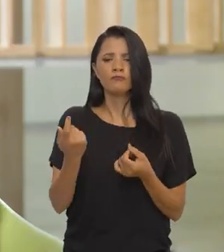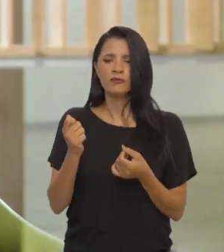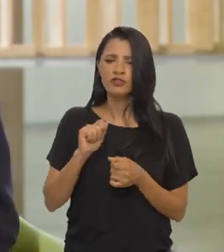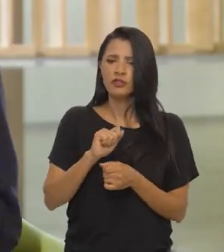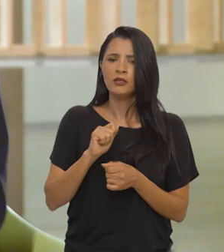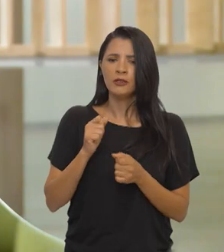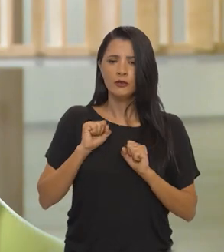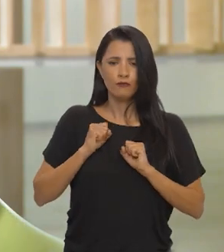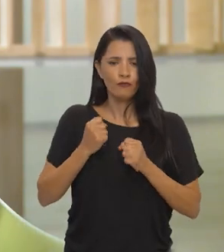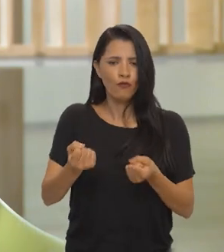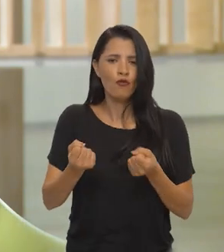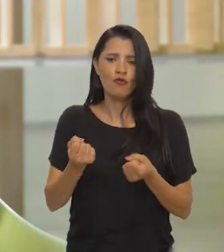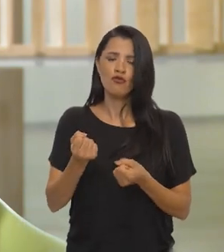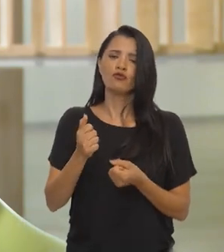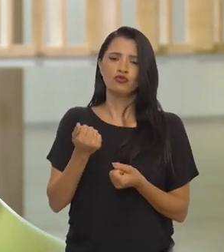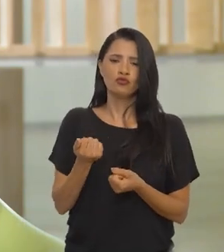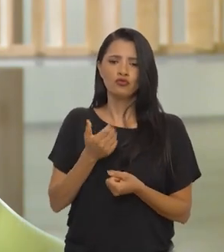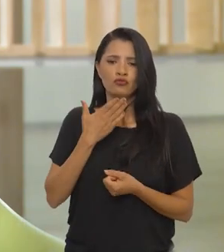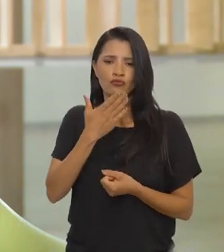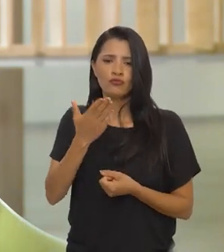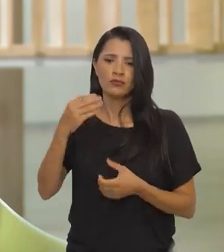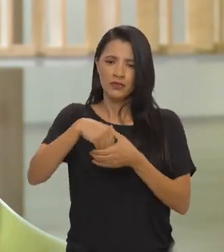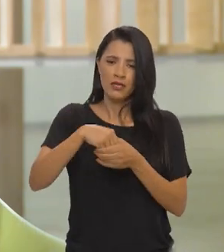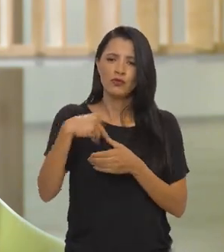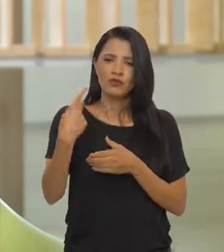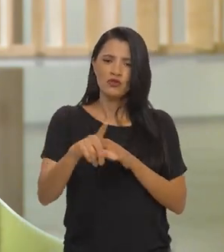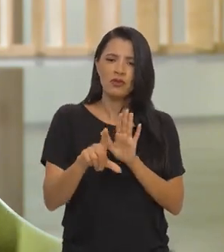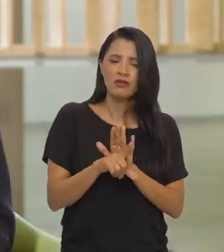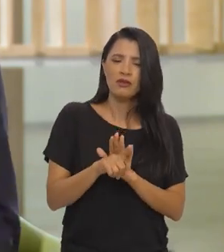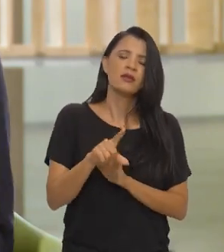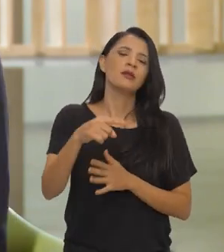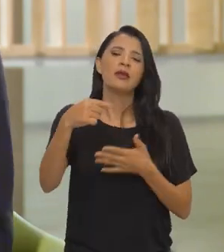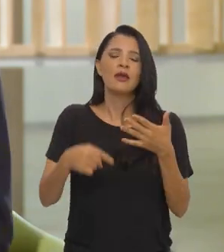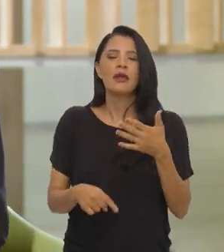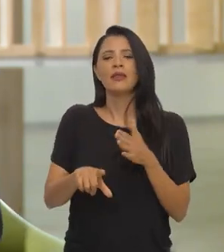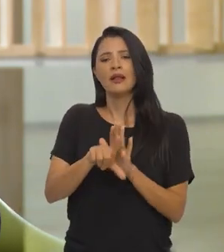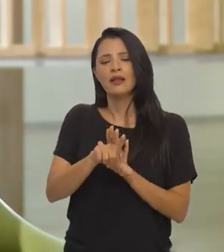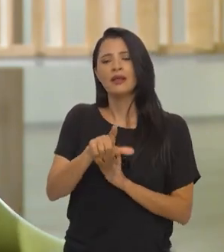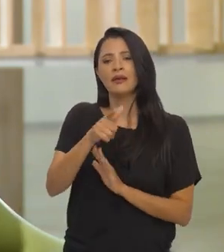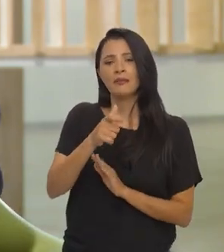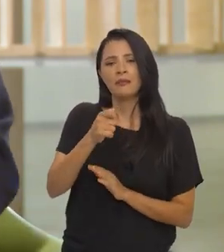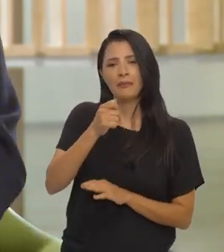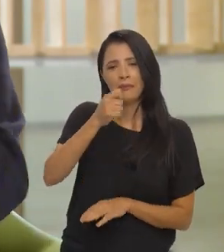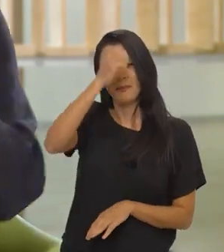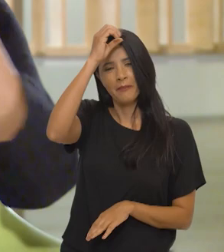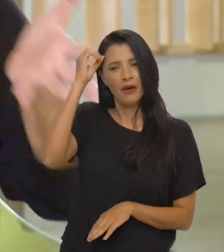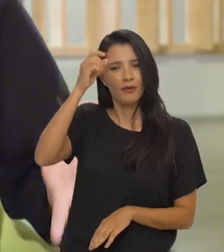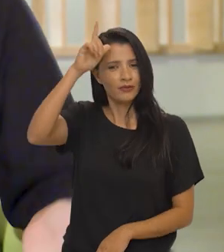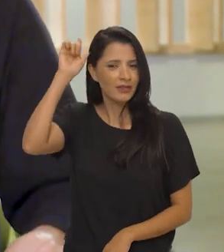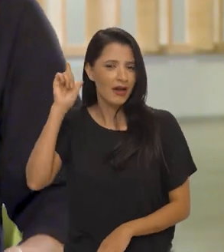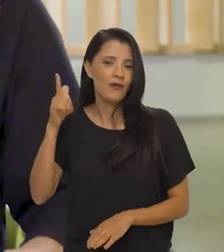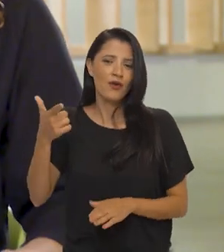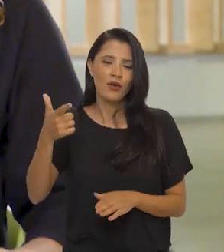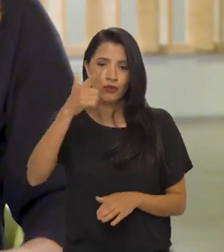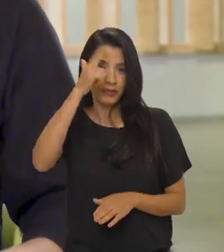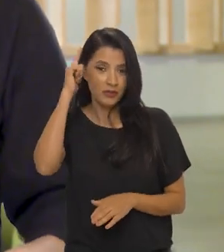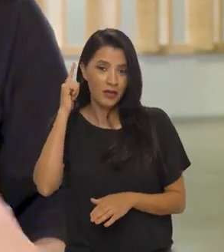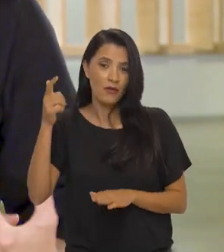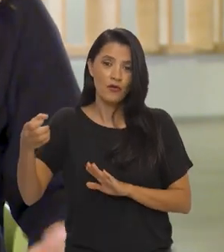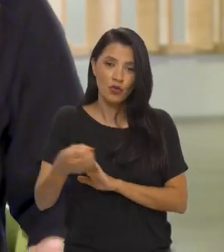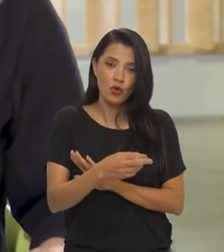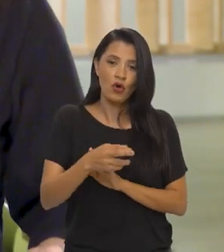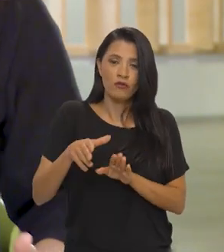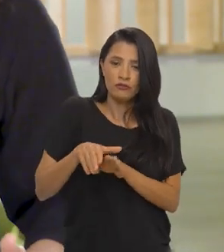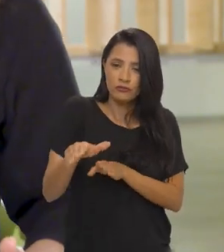reparação, de ações afirmativas, no seu conjunto de mecanismos, nas suas leis, Lei Paulo Gustavo, na nova instrução normativa